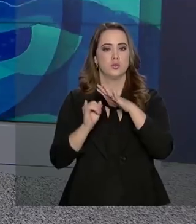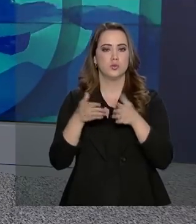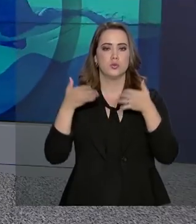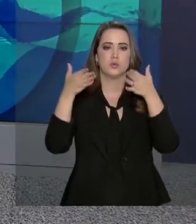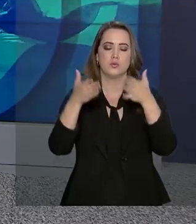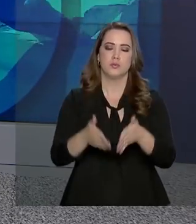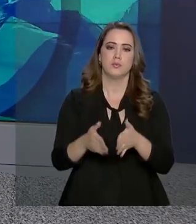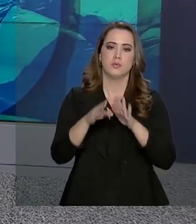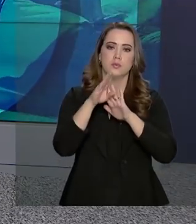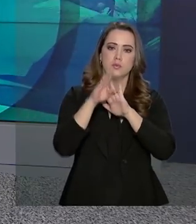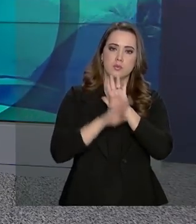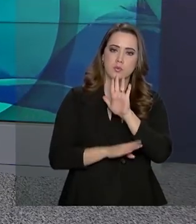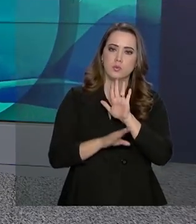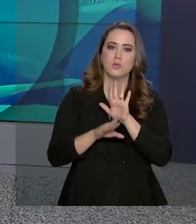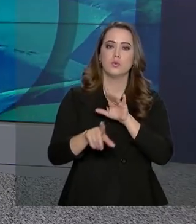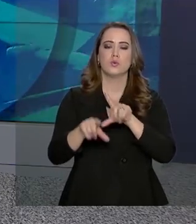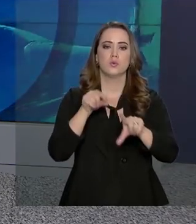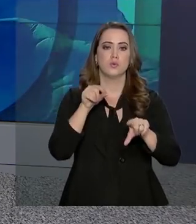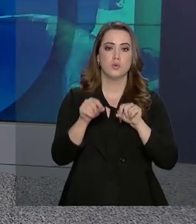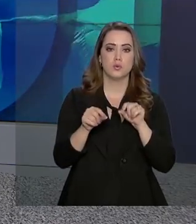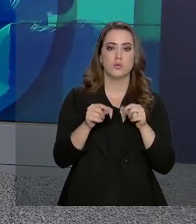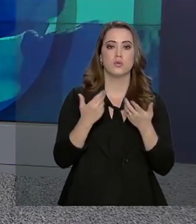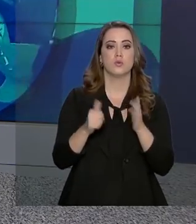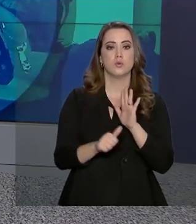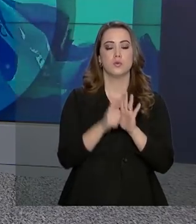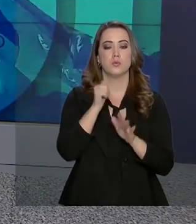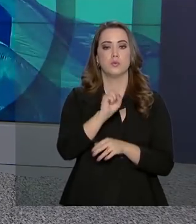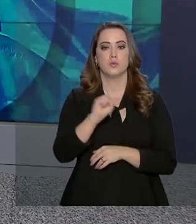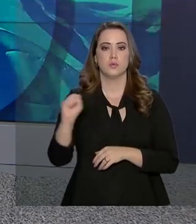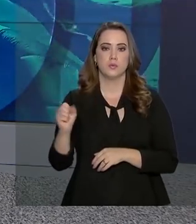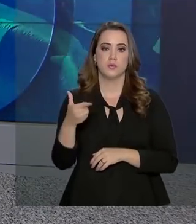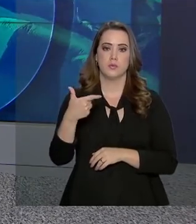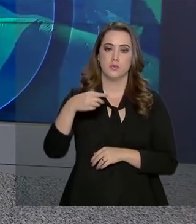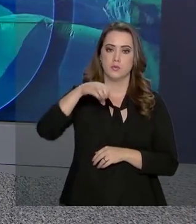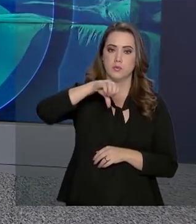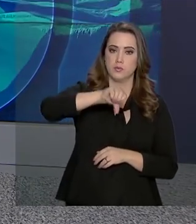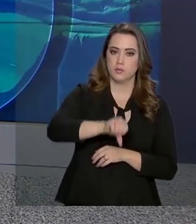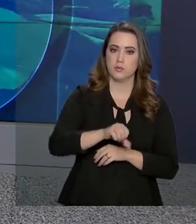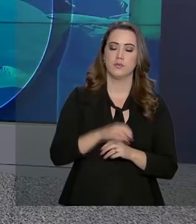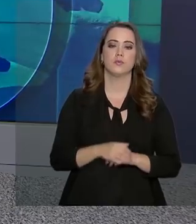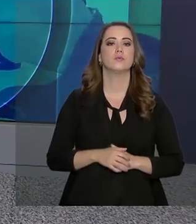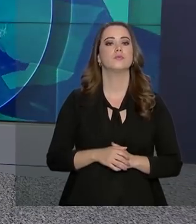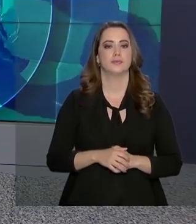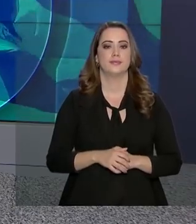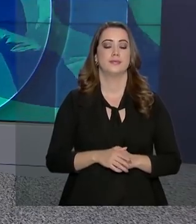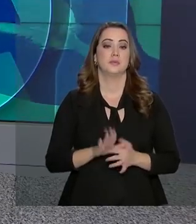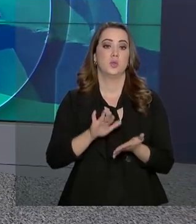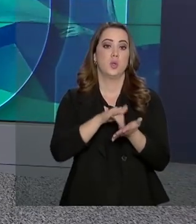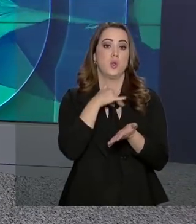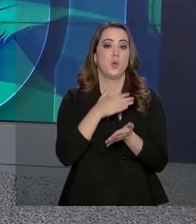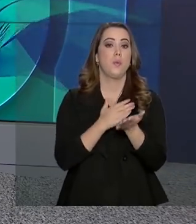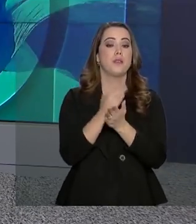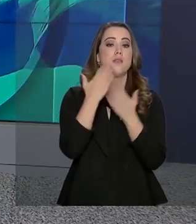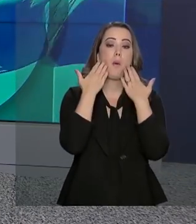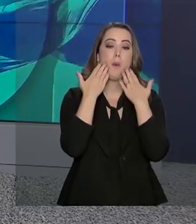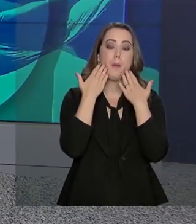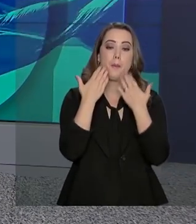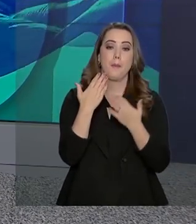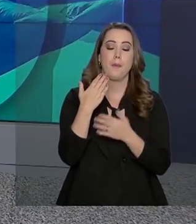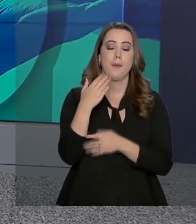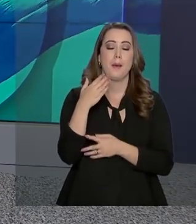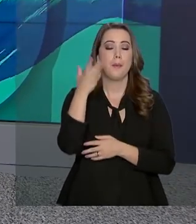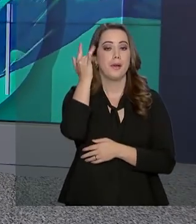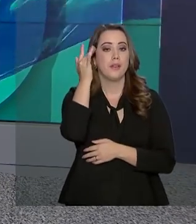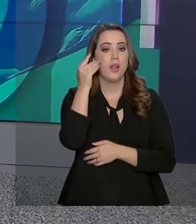e as instituições participantes do processo seletivo para este primeiro semestre de 2019. As inscrições começam